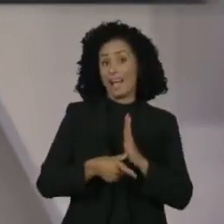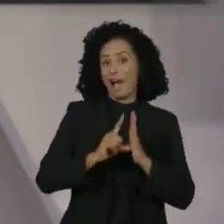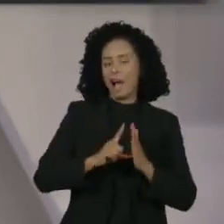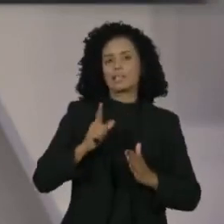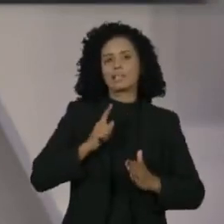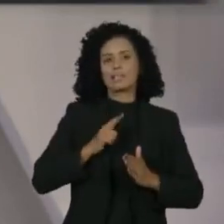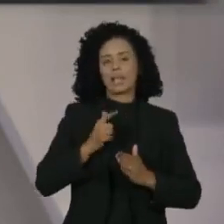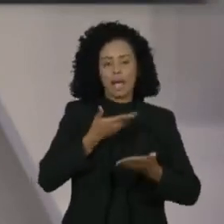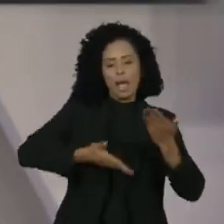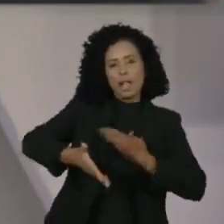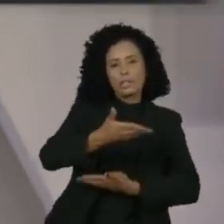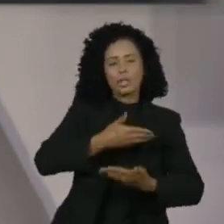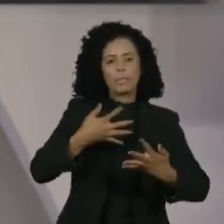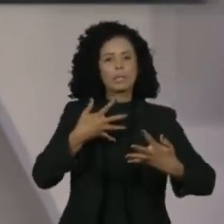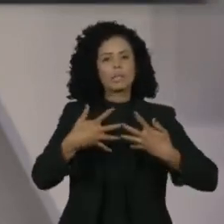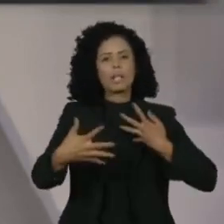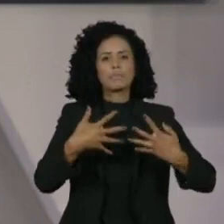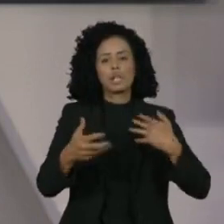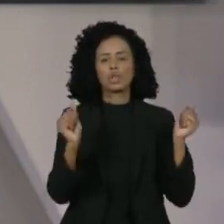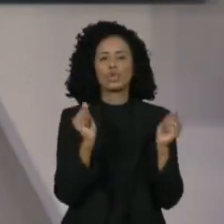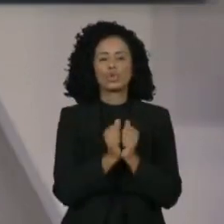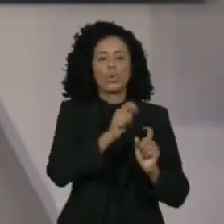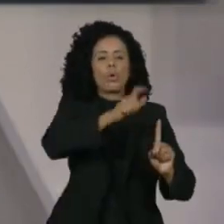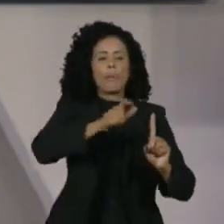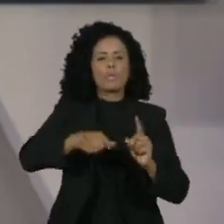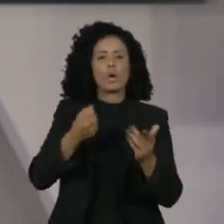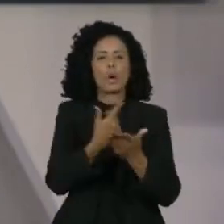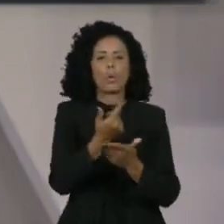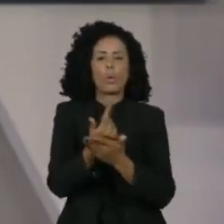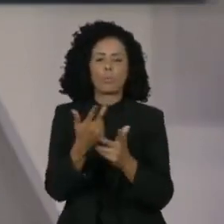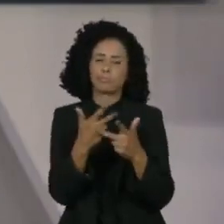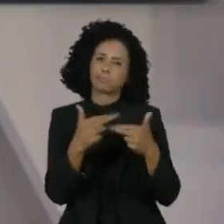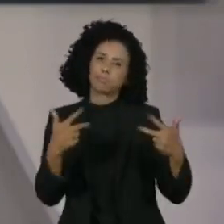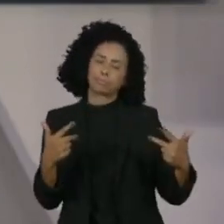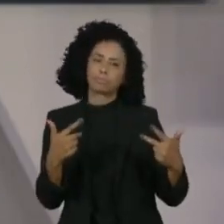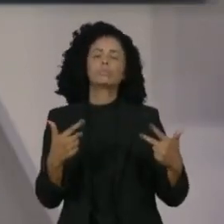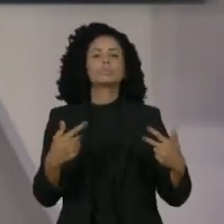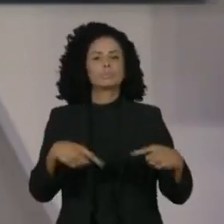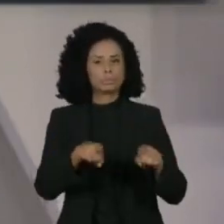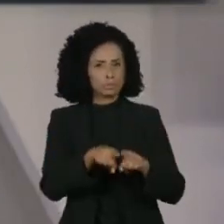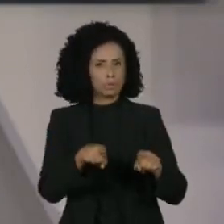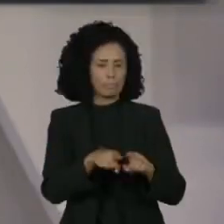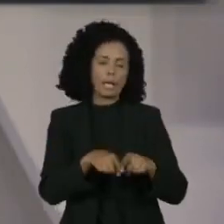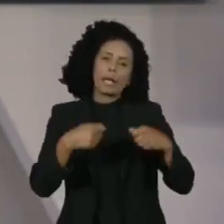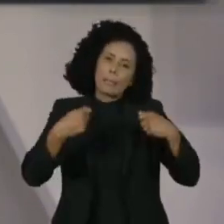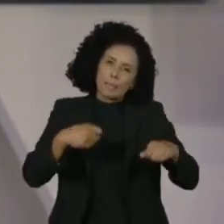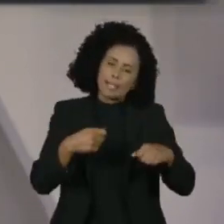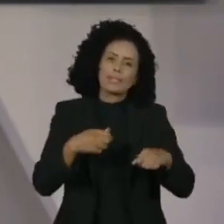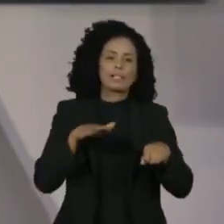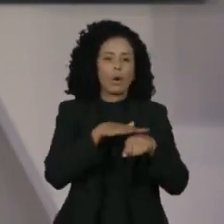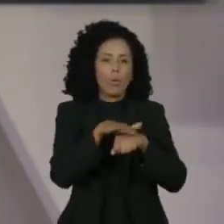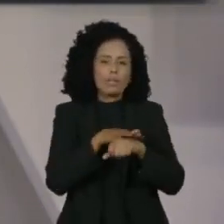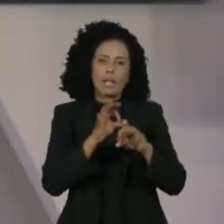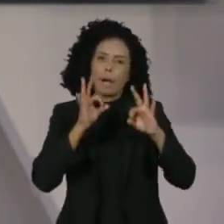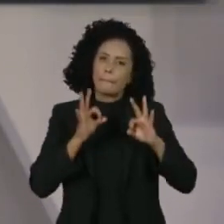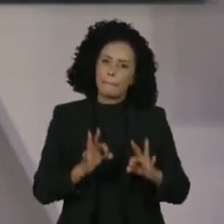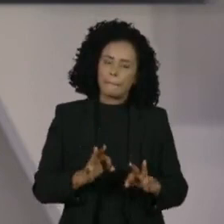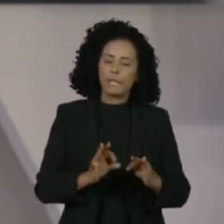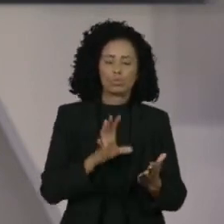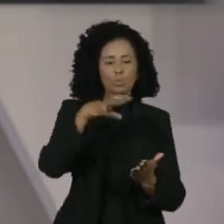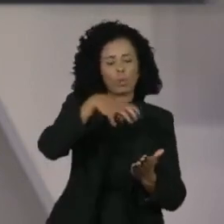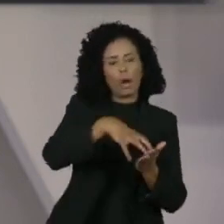transparentes com o consumidor, adequação de produtos e serviços à necessidade do cliente, diálogo permanente com órgãos de defesa do